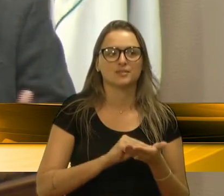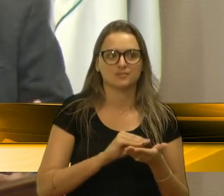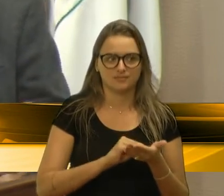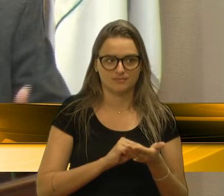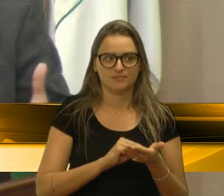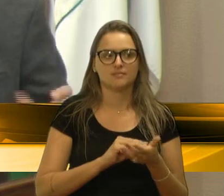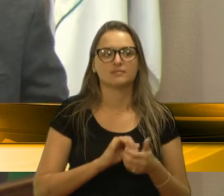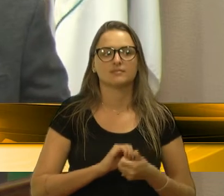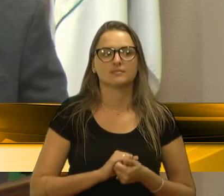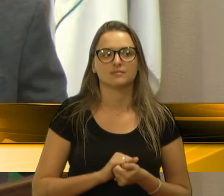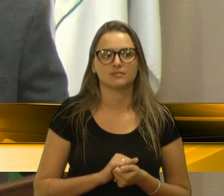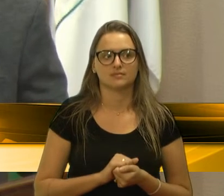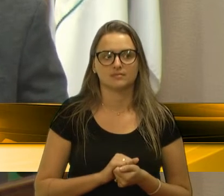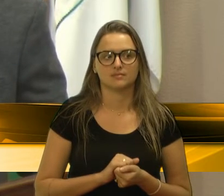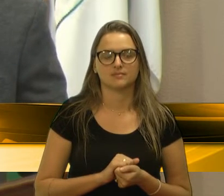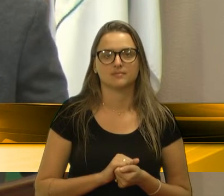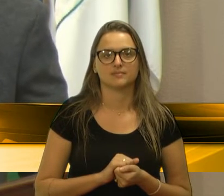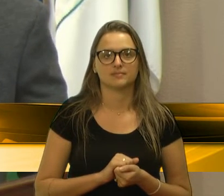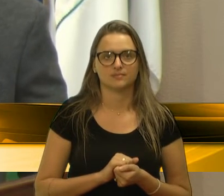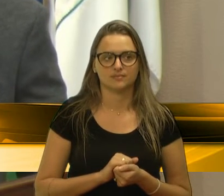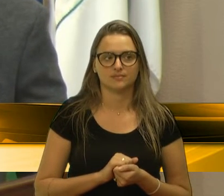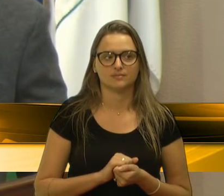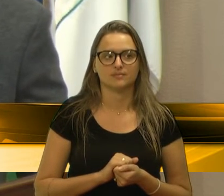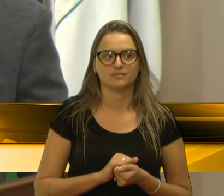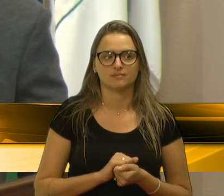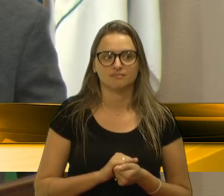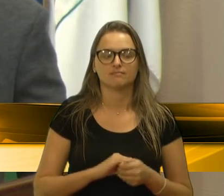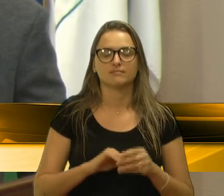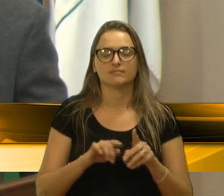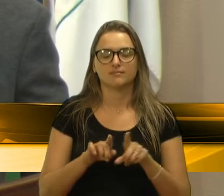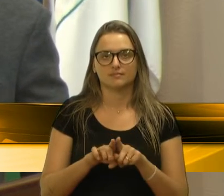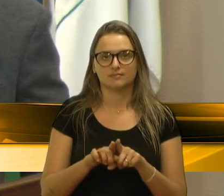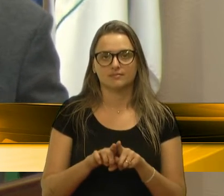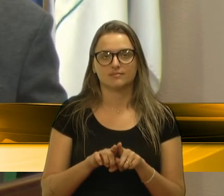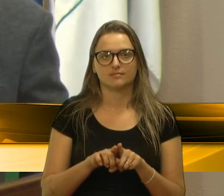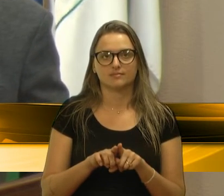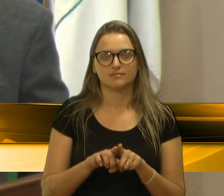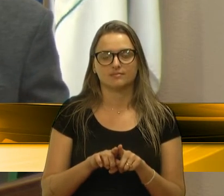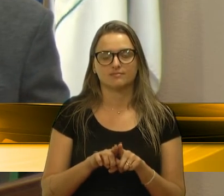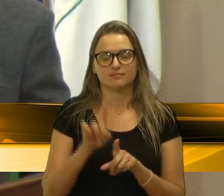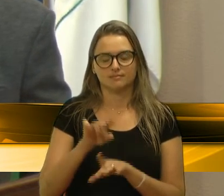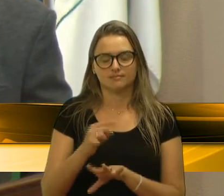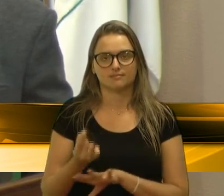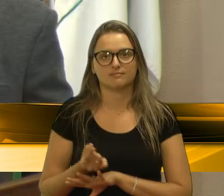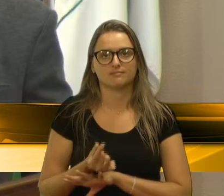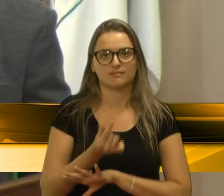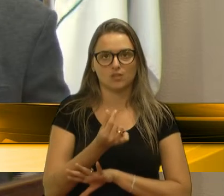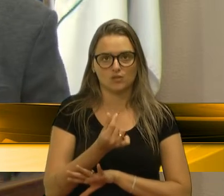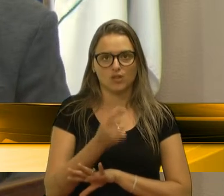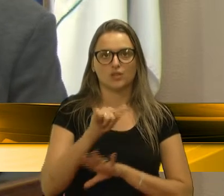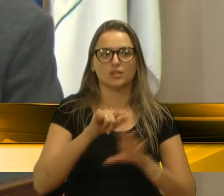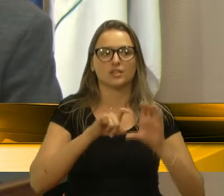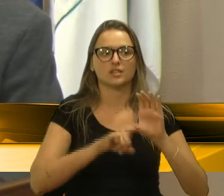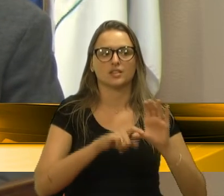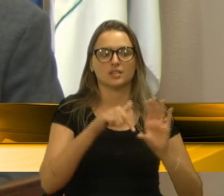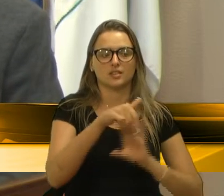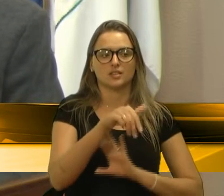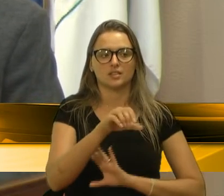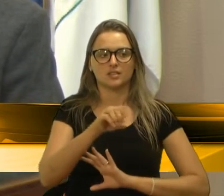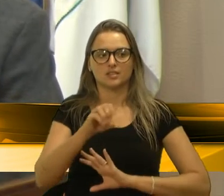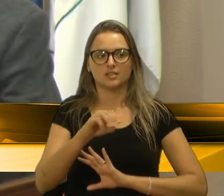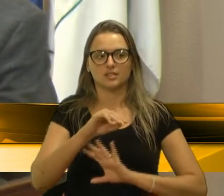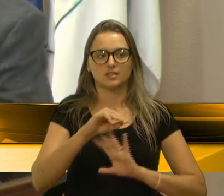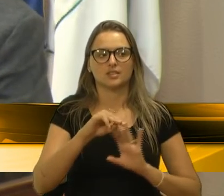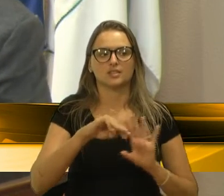enfim, olha só o valor que está aí de devedores de Caxias do Sul, é o valor quase que do Manhabosco em dívida ativa, em torno de 700